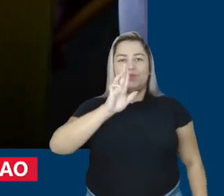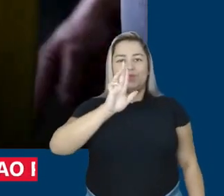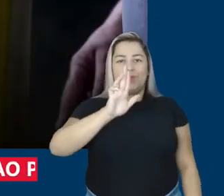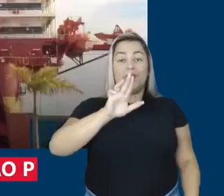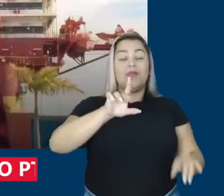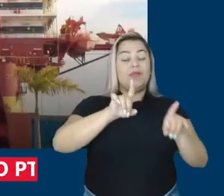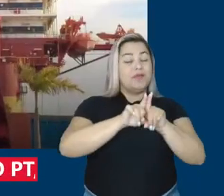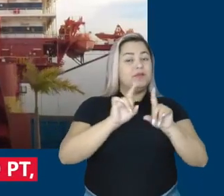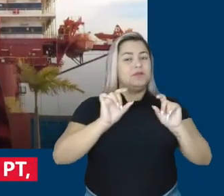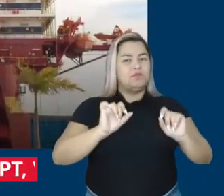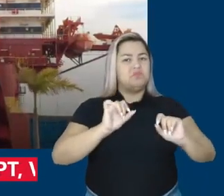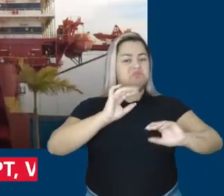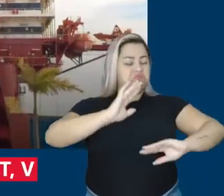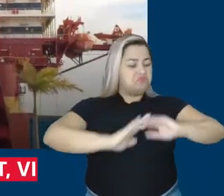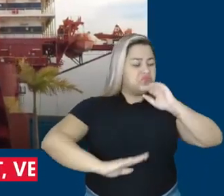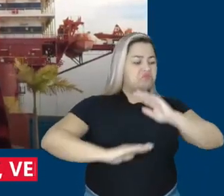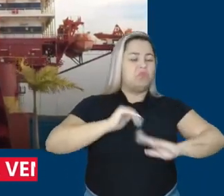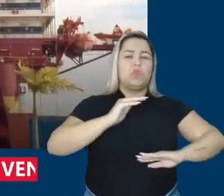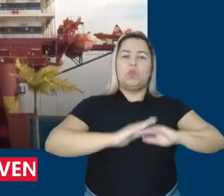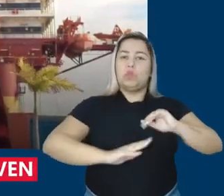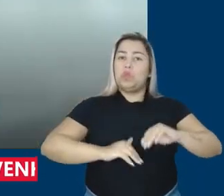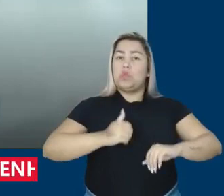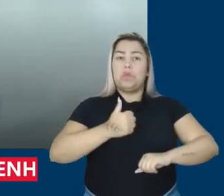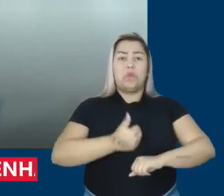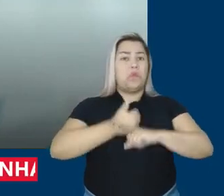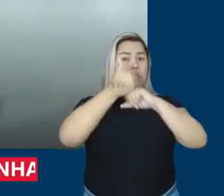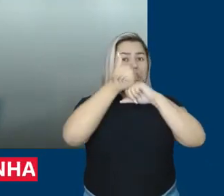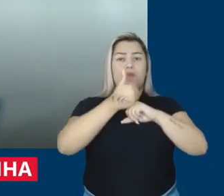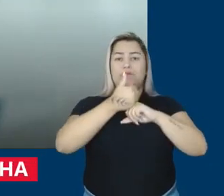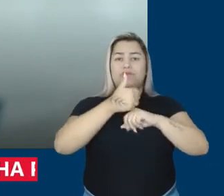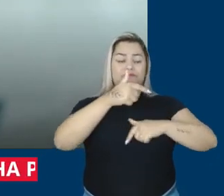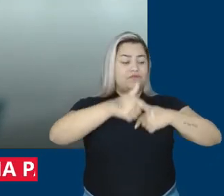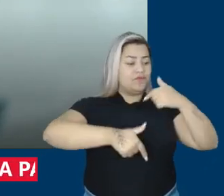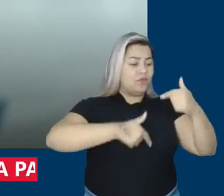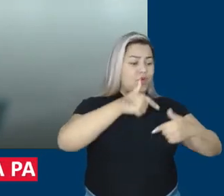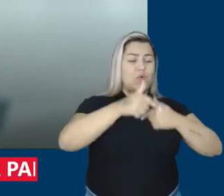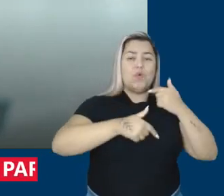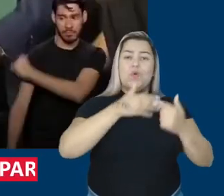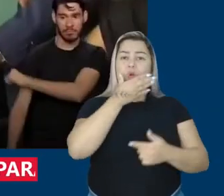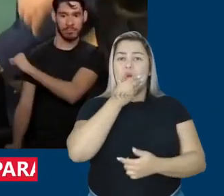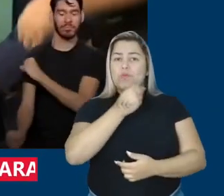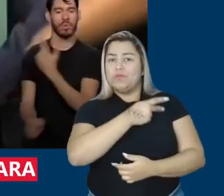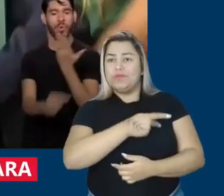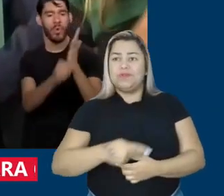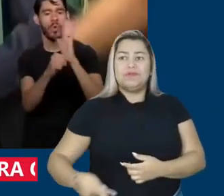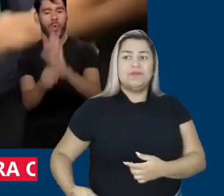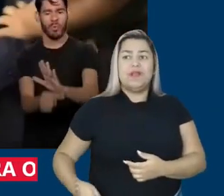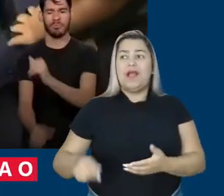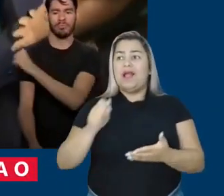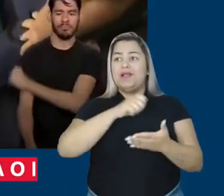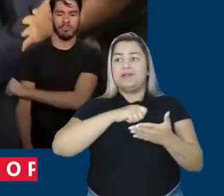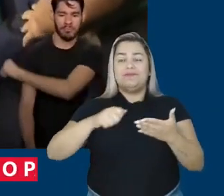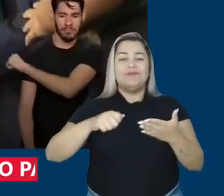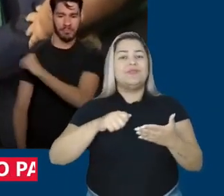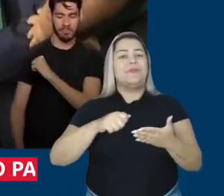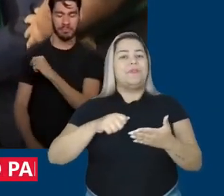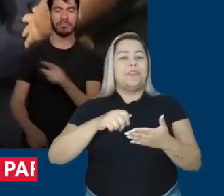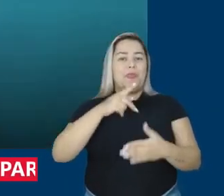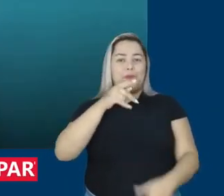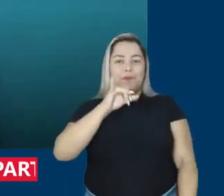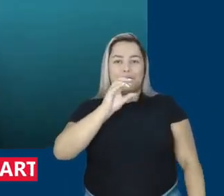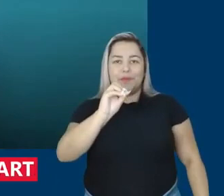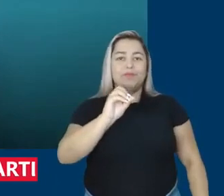E no conjunto de ações que melhoram a vida dos trabalhadores e trabalhadoras, o presidente assinou o piso salarial da enfermagem,